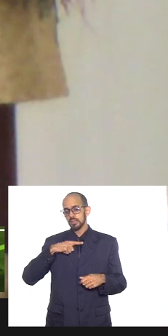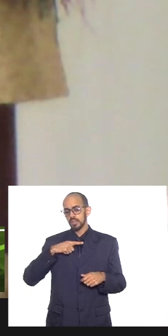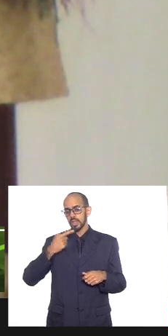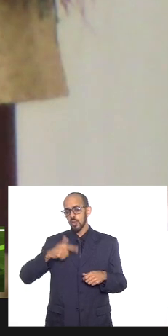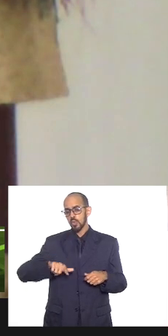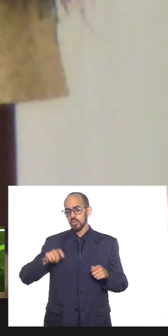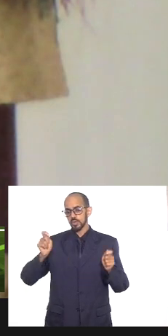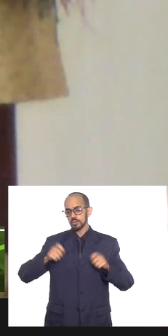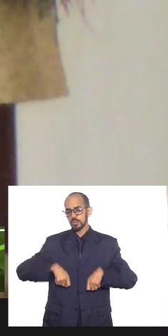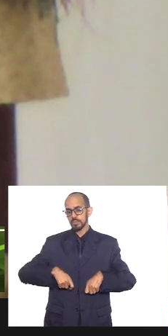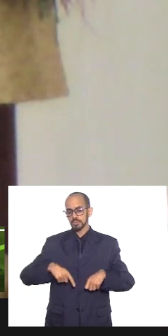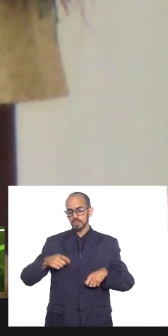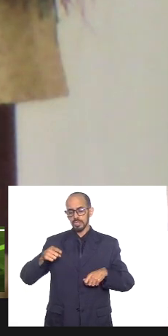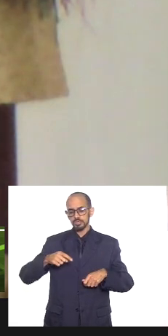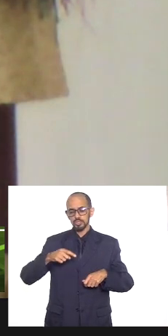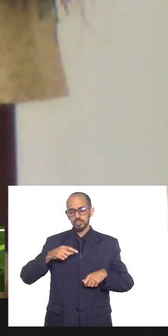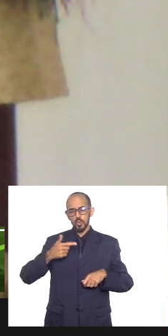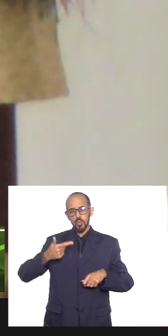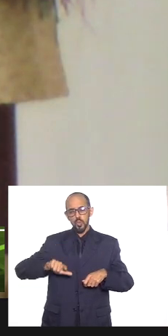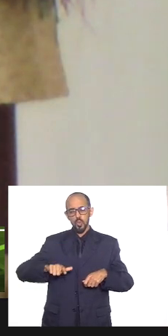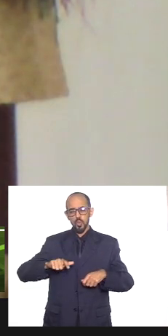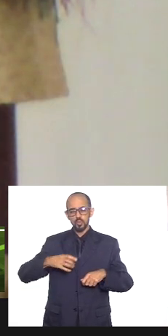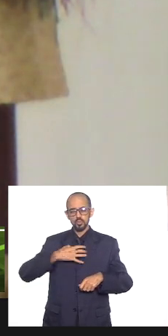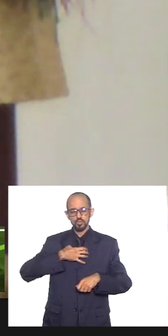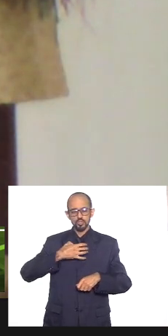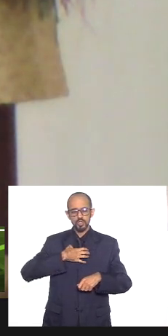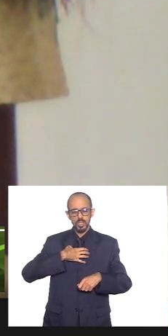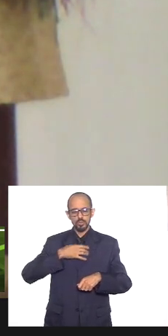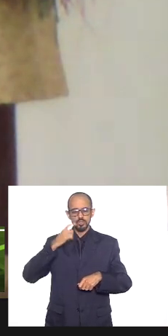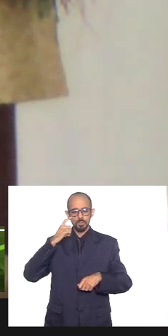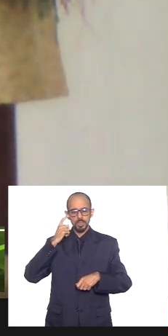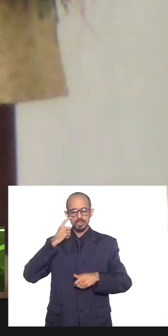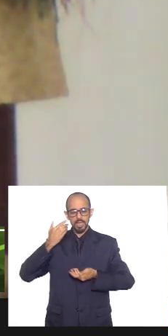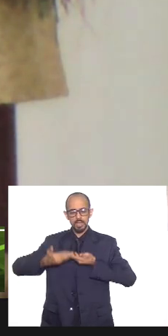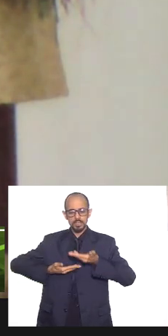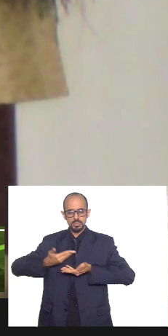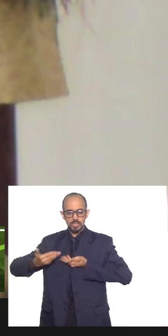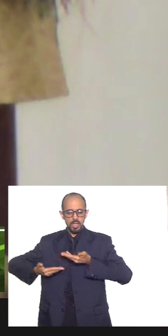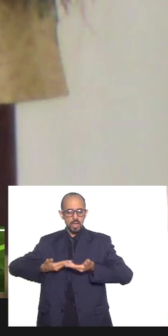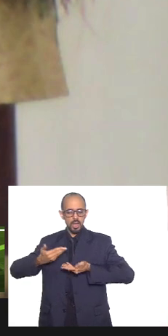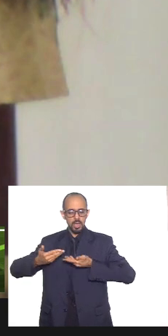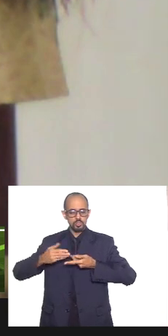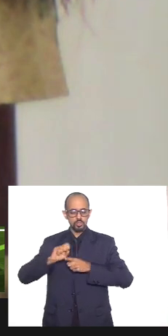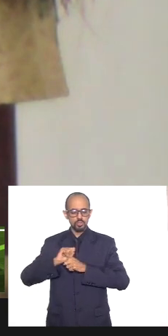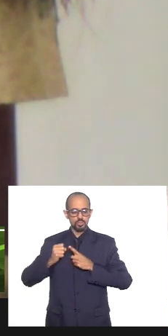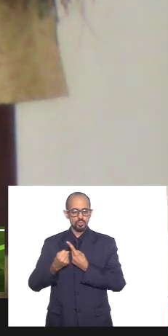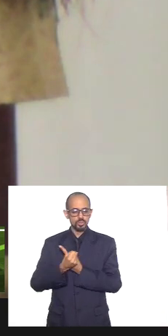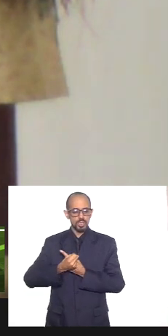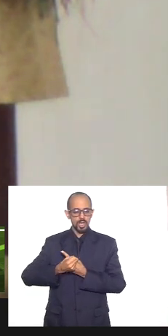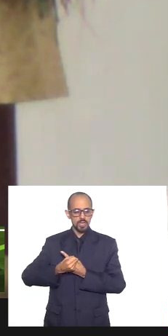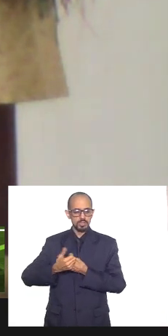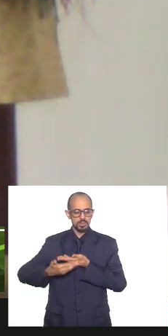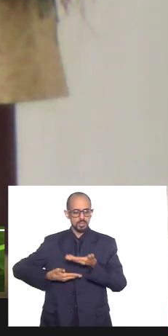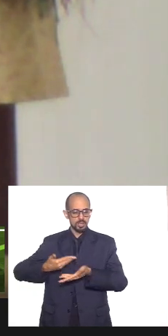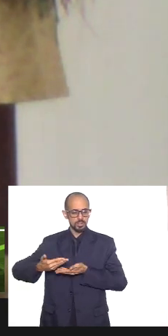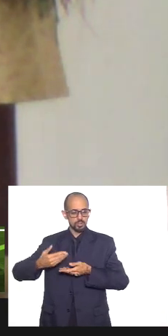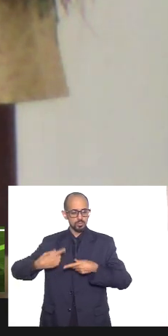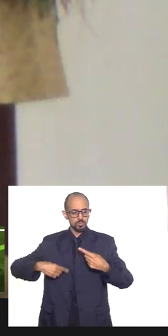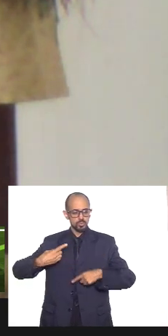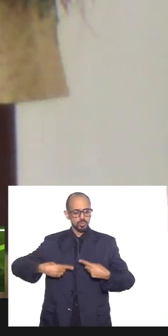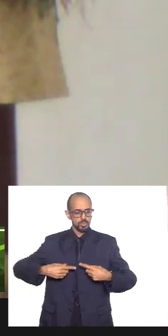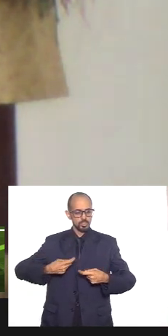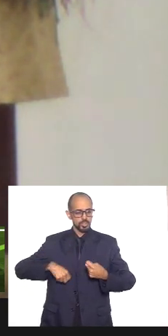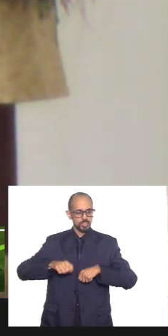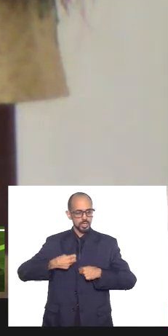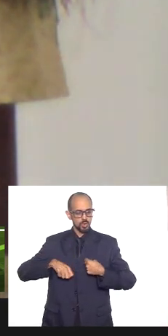dinâmicas de pensar o humano de pensar as relações sociais as relações políticas e econômicas